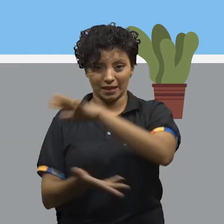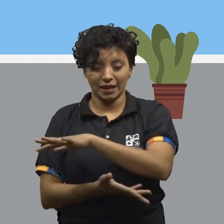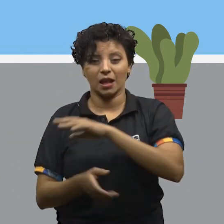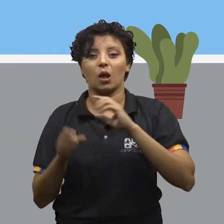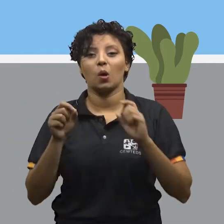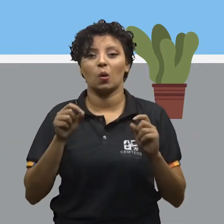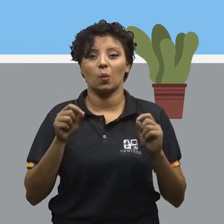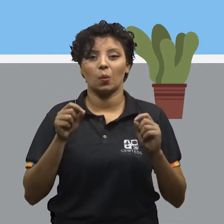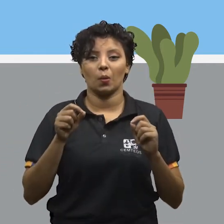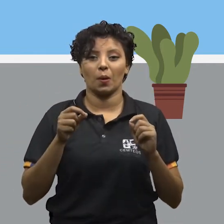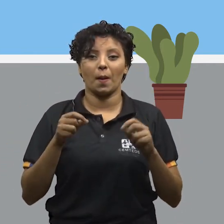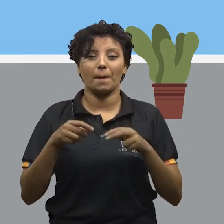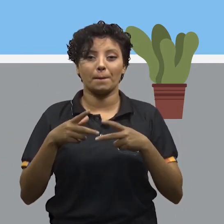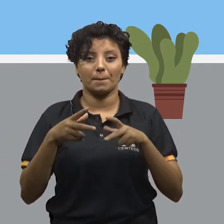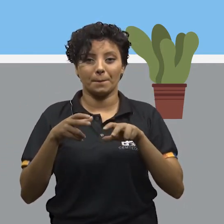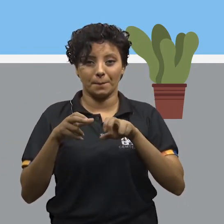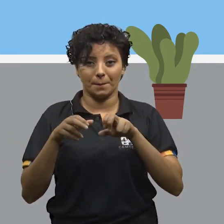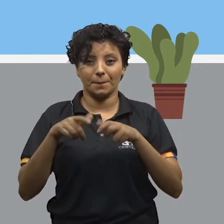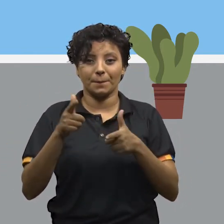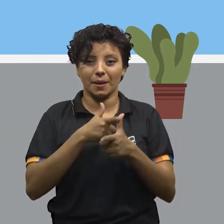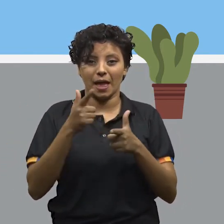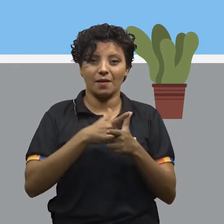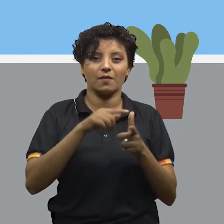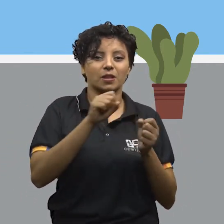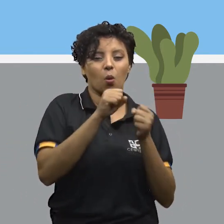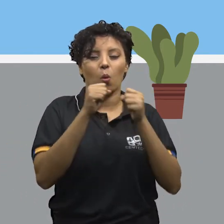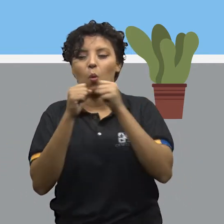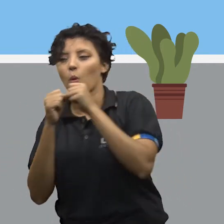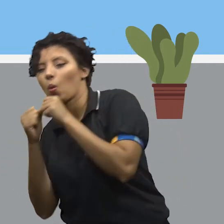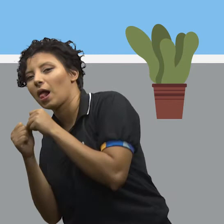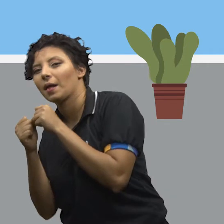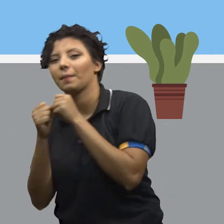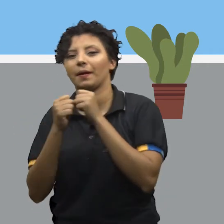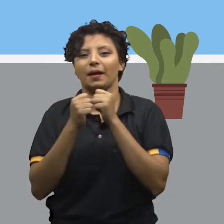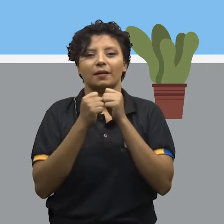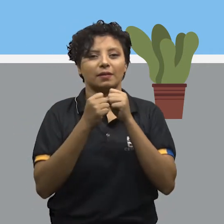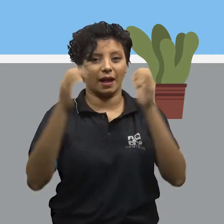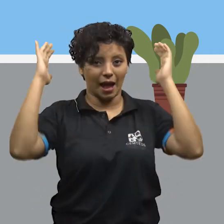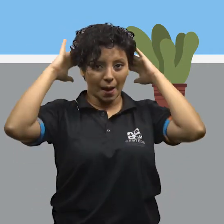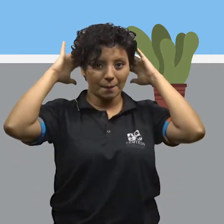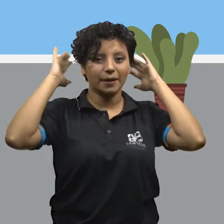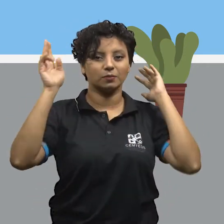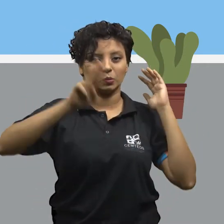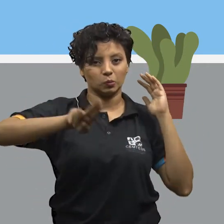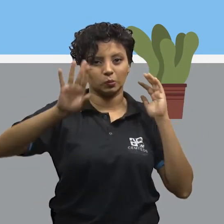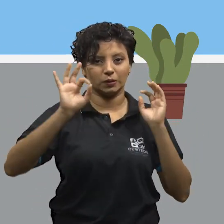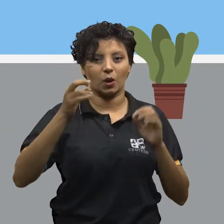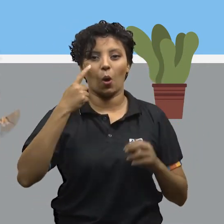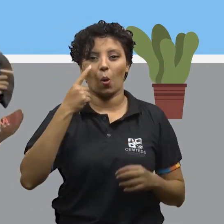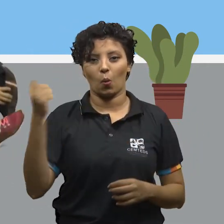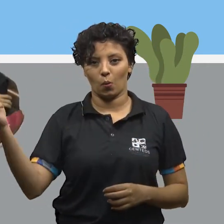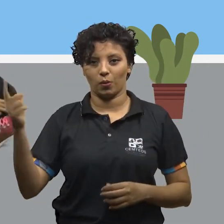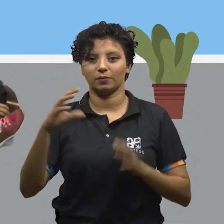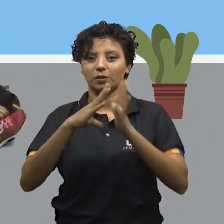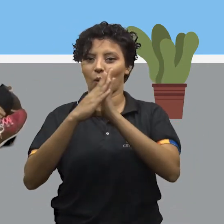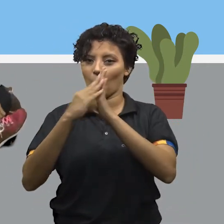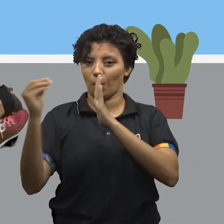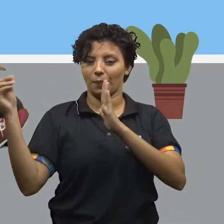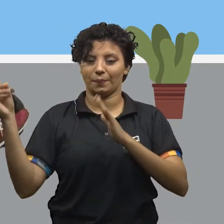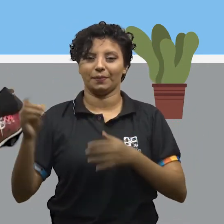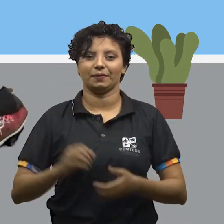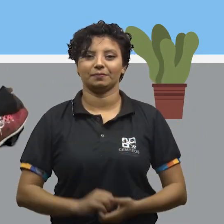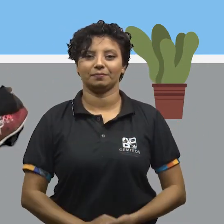e vamos colocar a almofada nos nossos pés e fazer meio rolamento. Colocando a almofada atrás da nossa cabeça. Vamos lá. Segura a